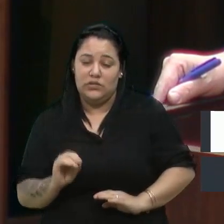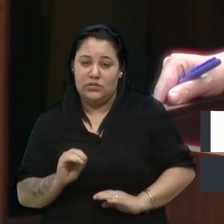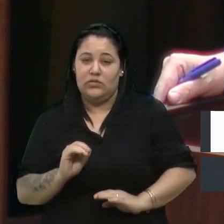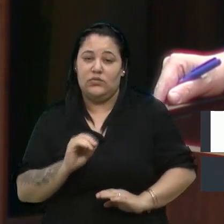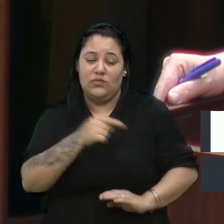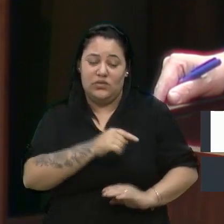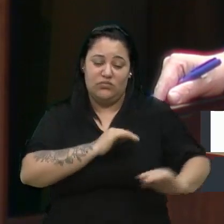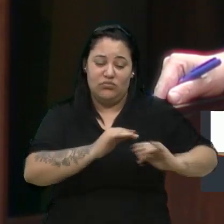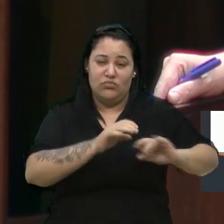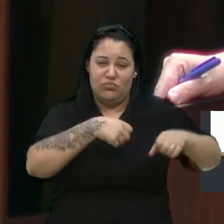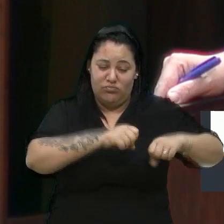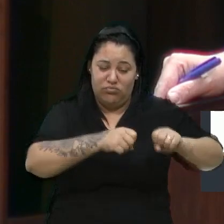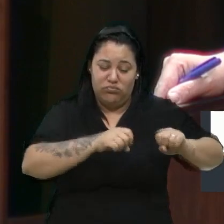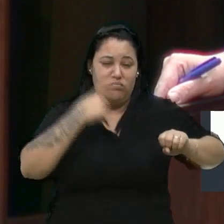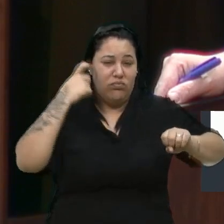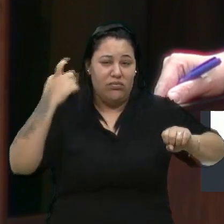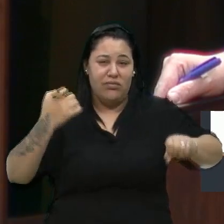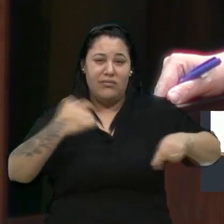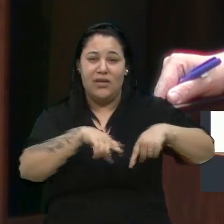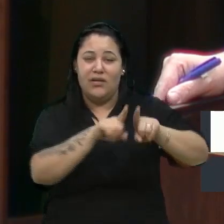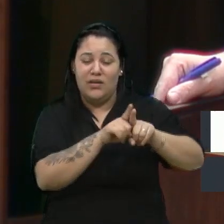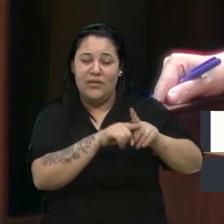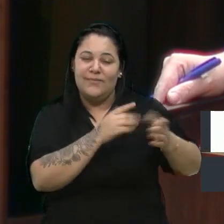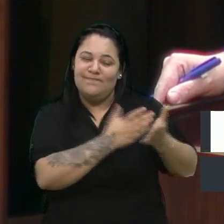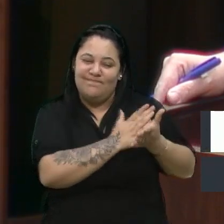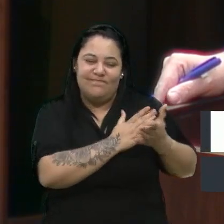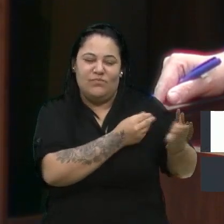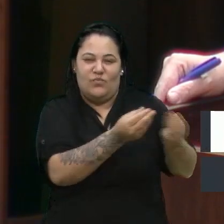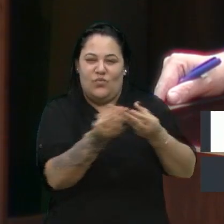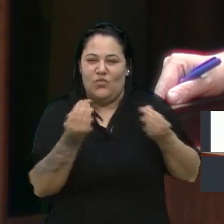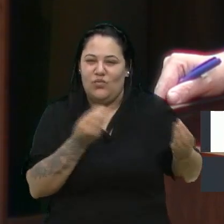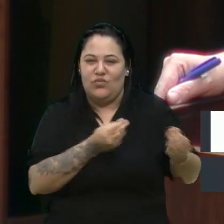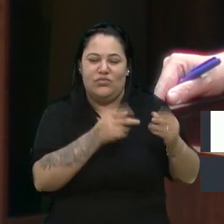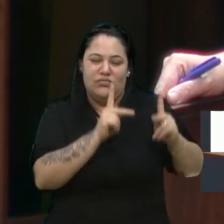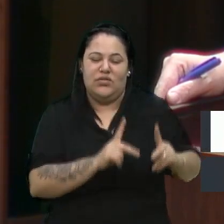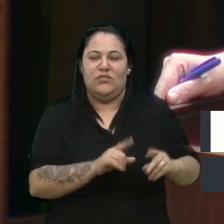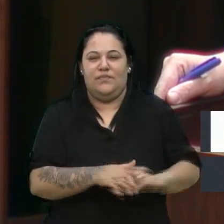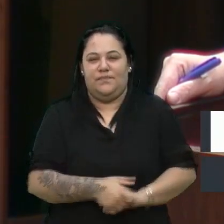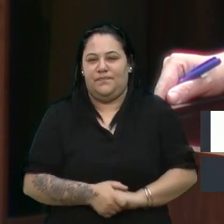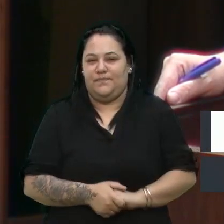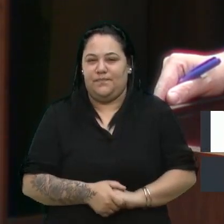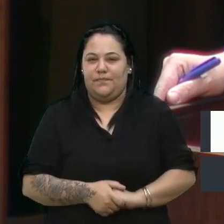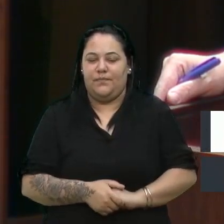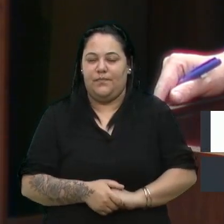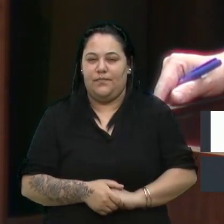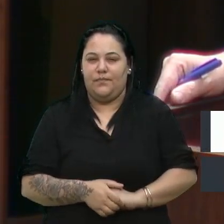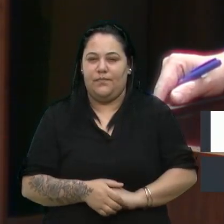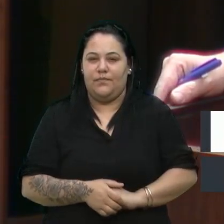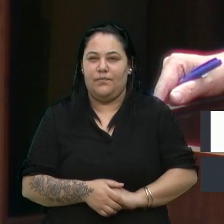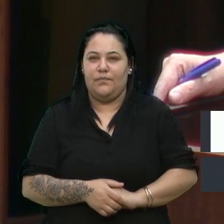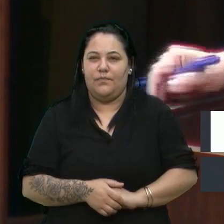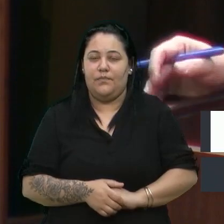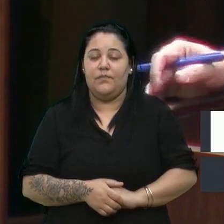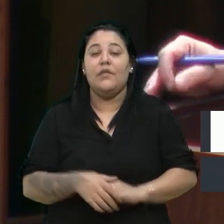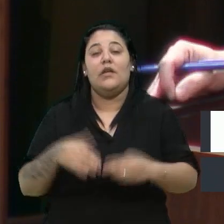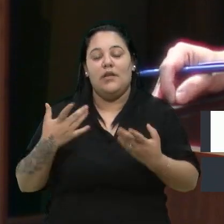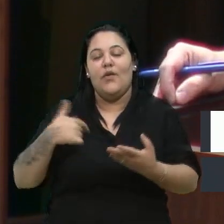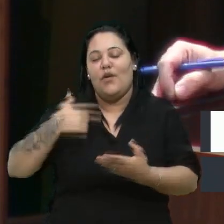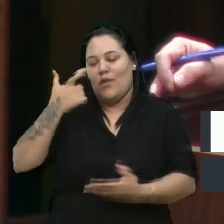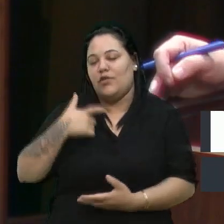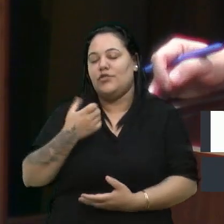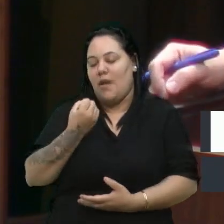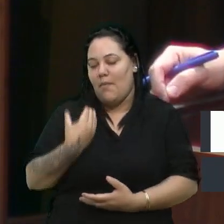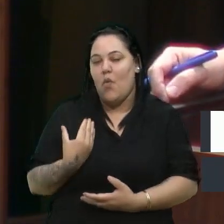movimento, com esse tráfego ali de motos e de rachas de veículos. Então, eu acho que surtiu o efeito. que